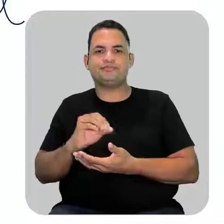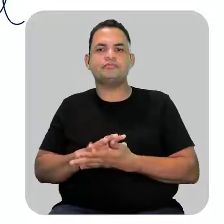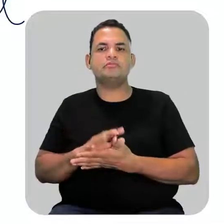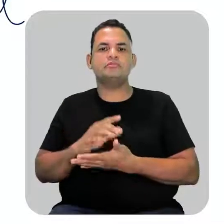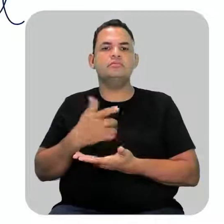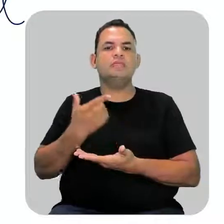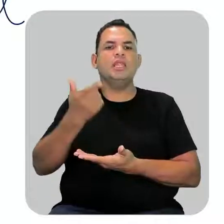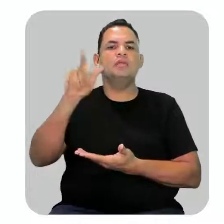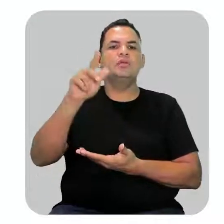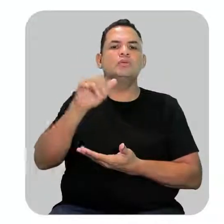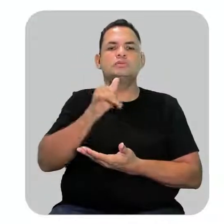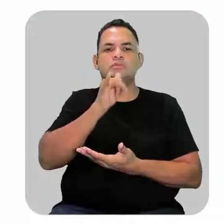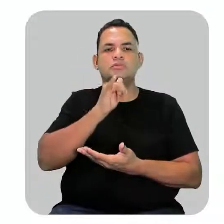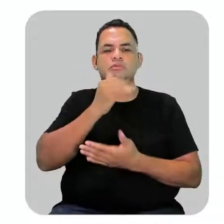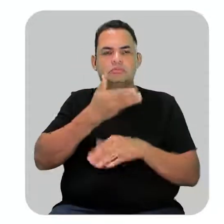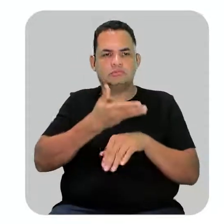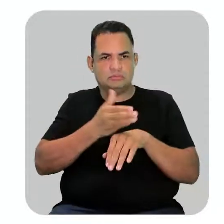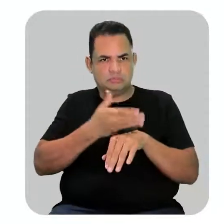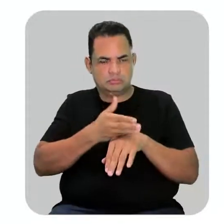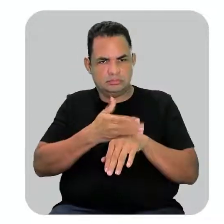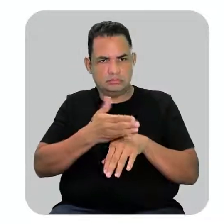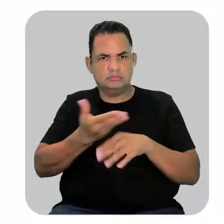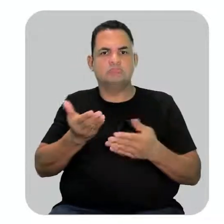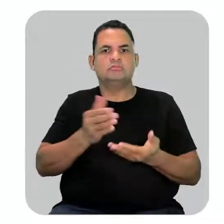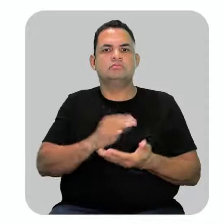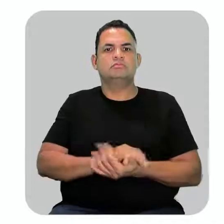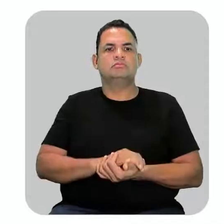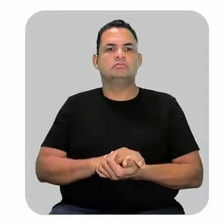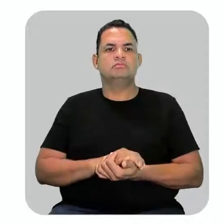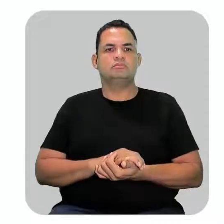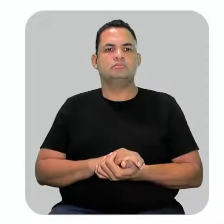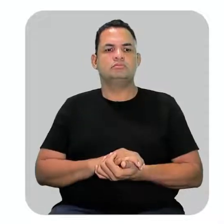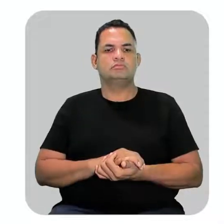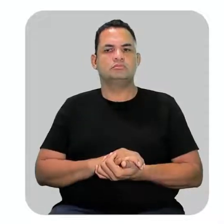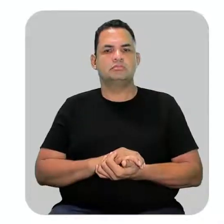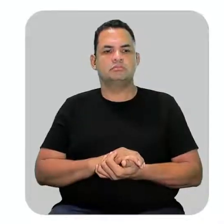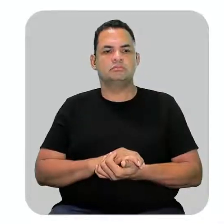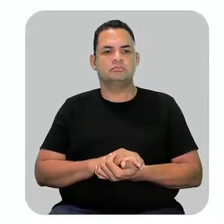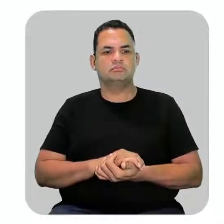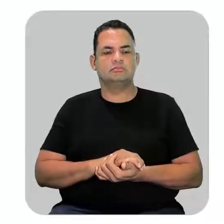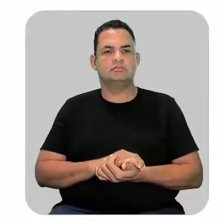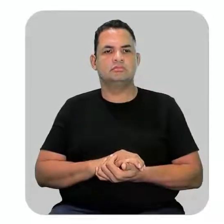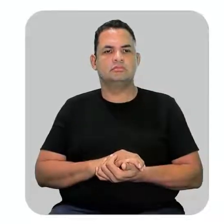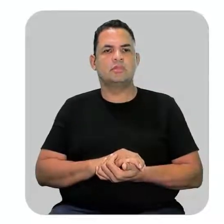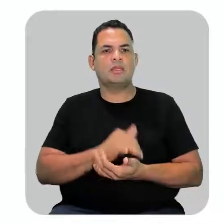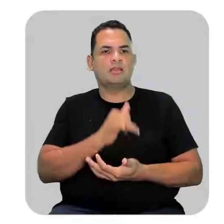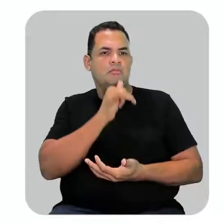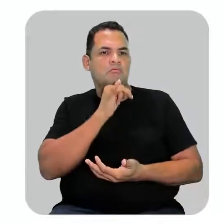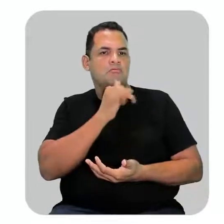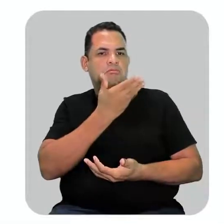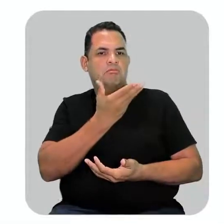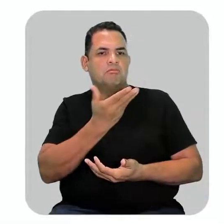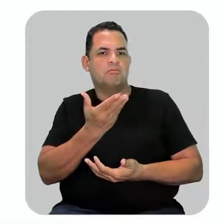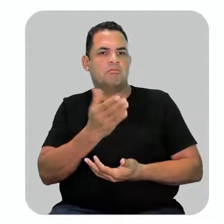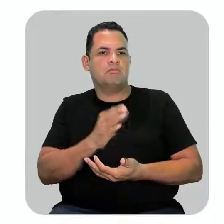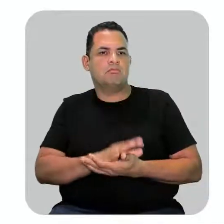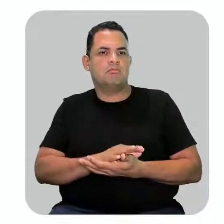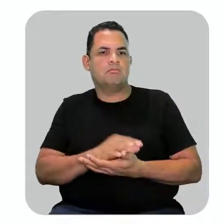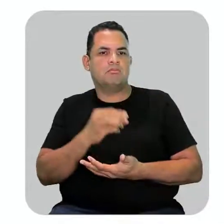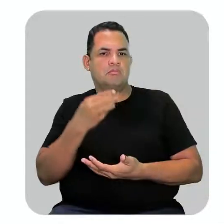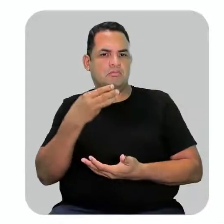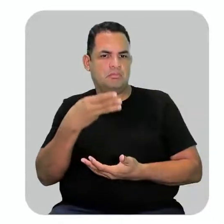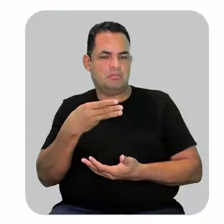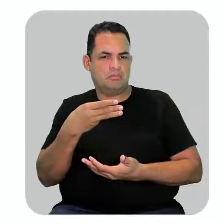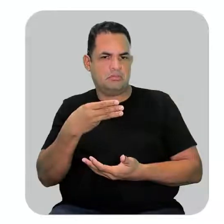mais exemplo para praticar? Tem, tem mais exemplo. Aqui, nesse exemplo, pessoal, aqui é um 3,